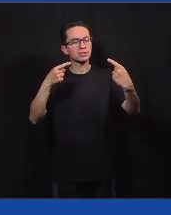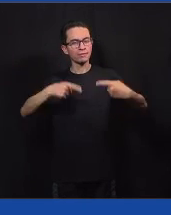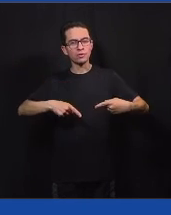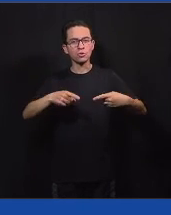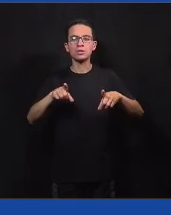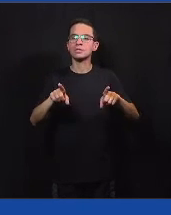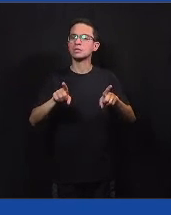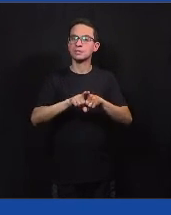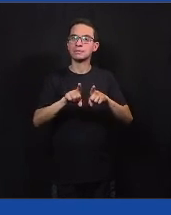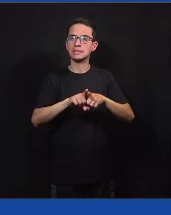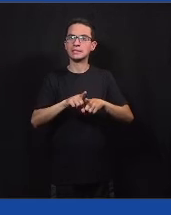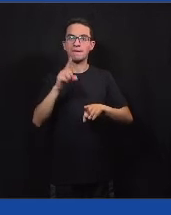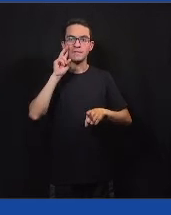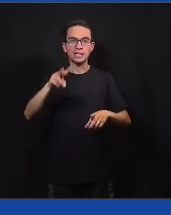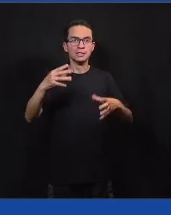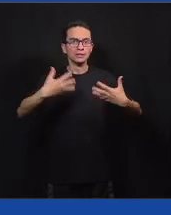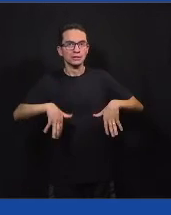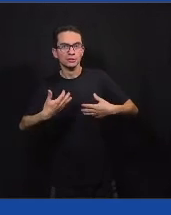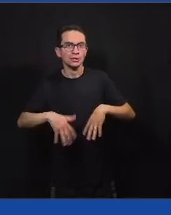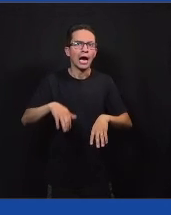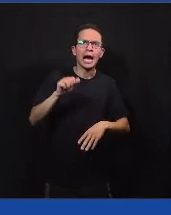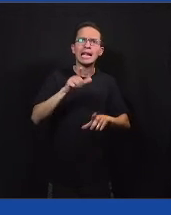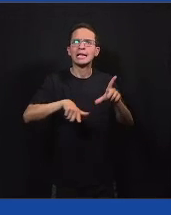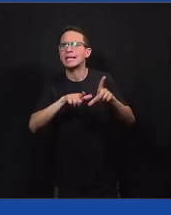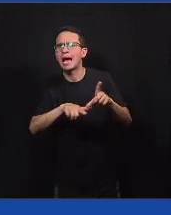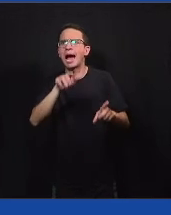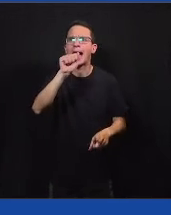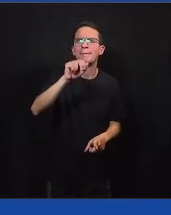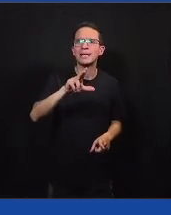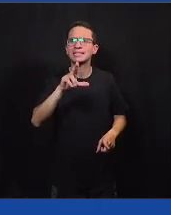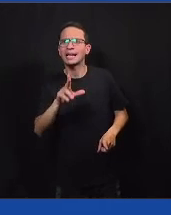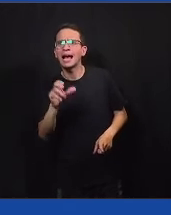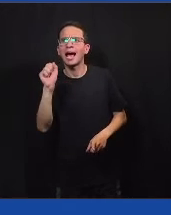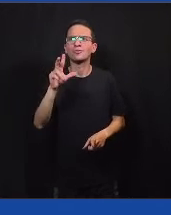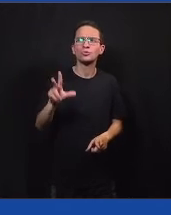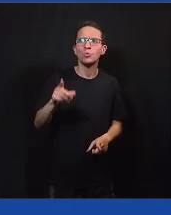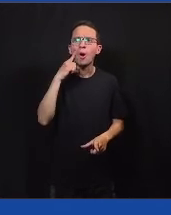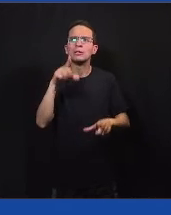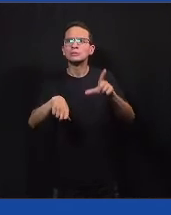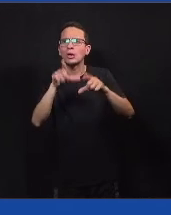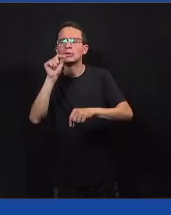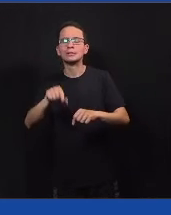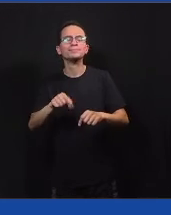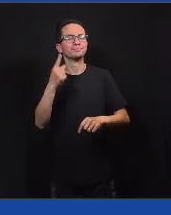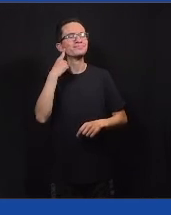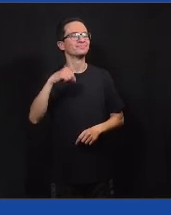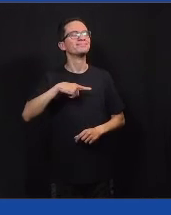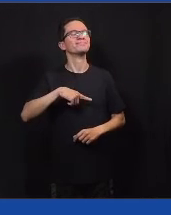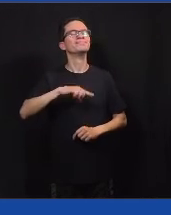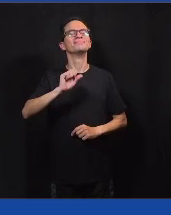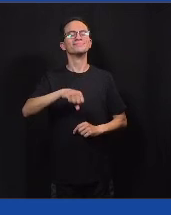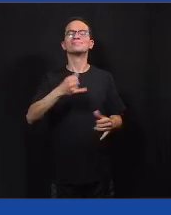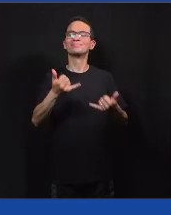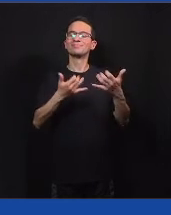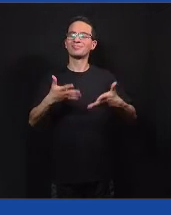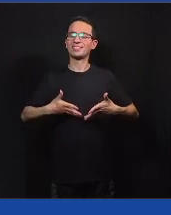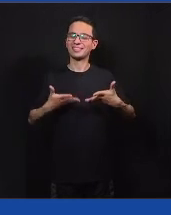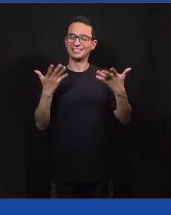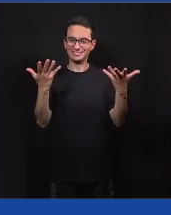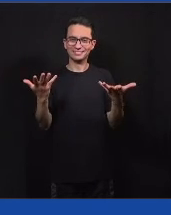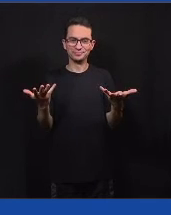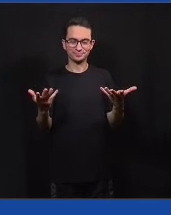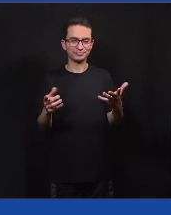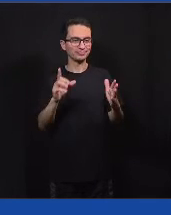momento de tensão ali que você fica tendo que responder o mais rápido possível, e aí você recebe a pontuação para cada